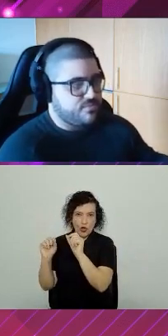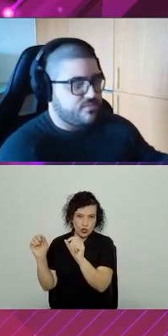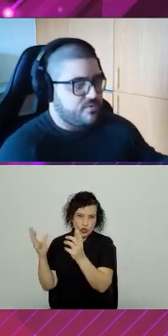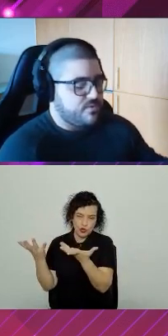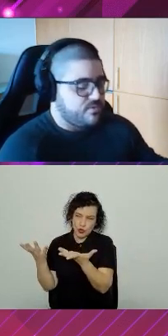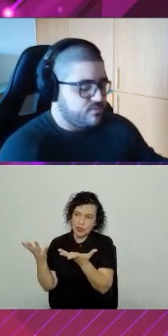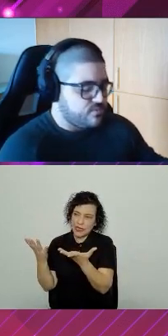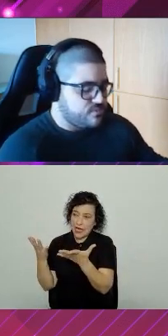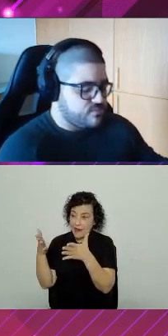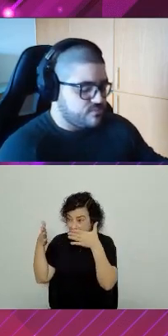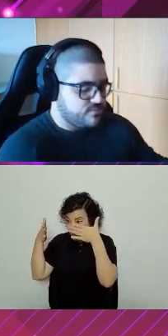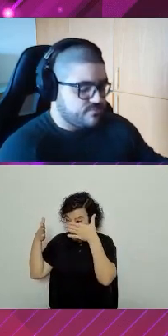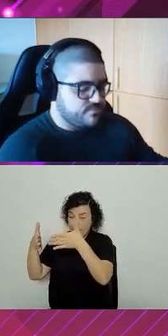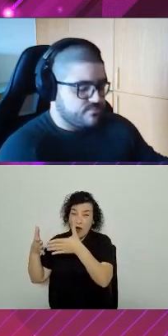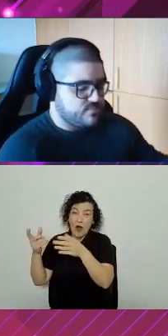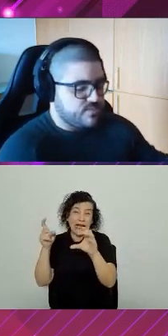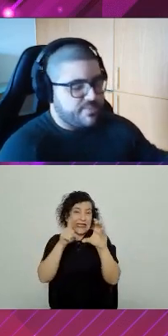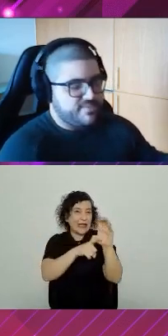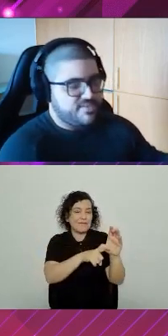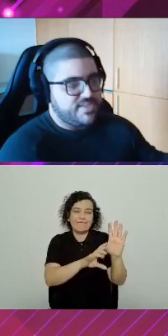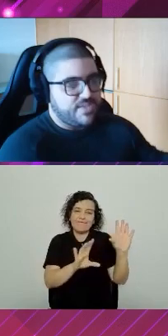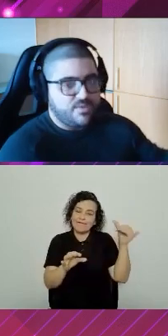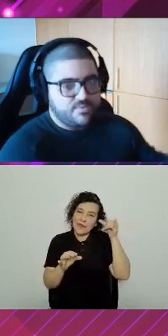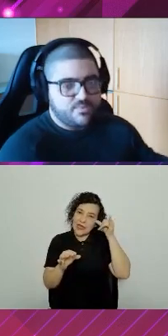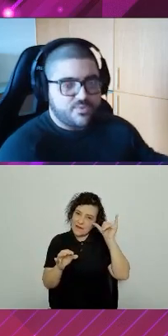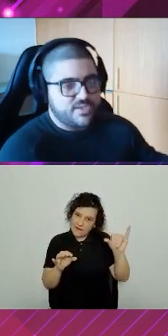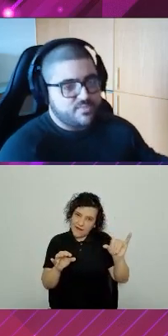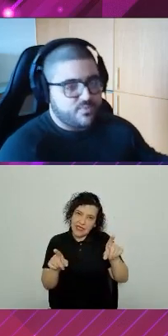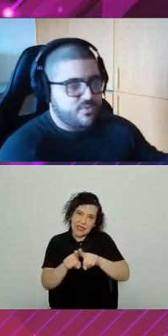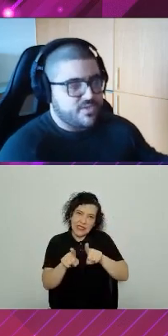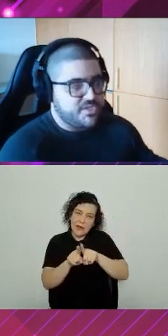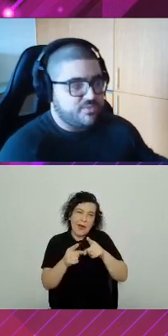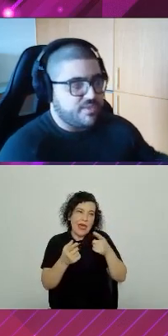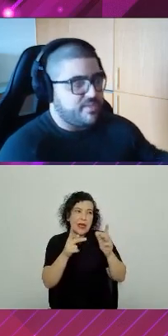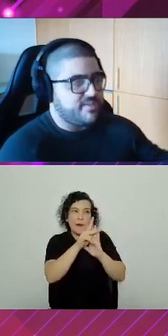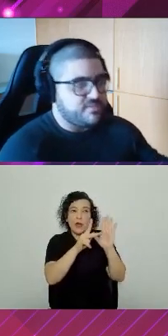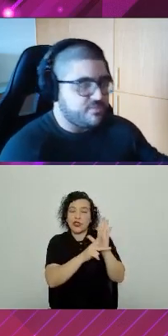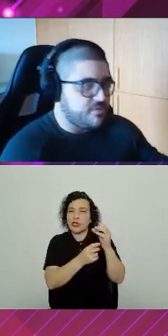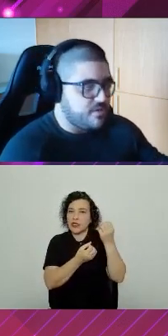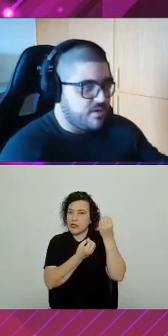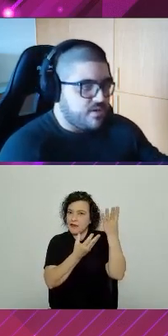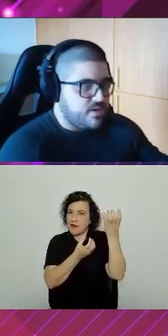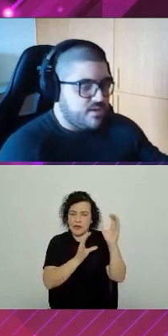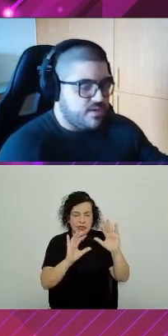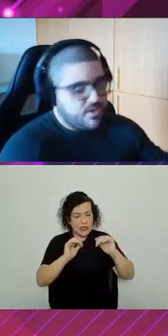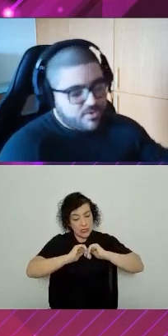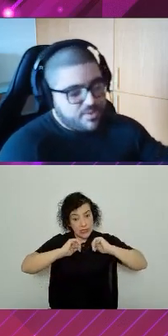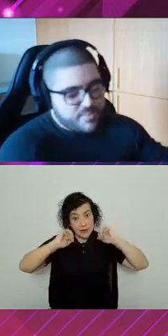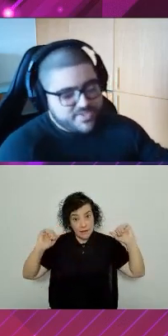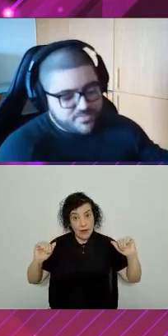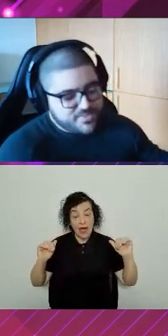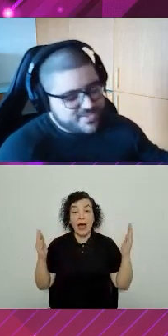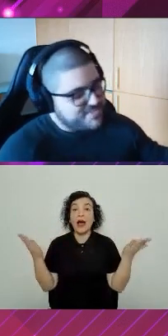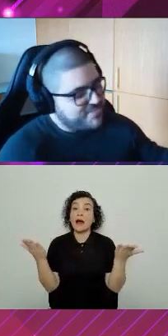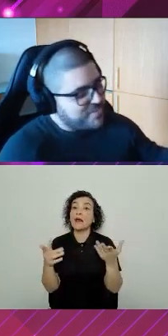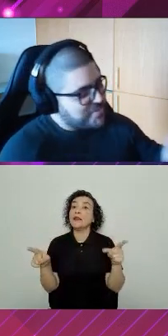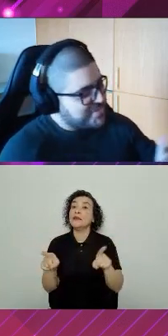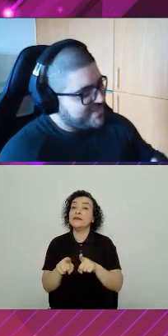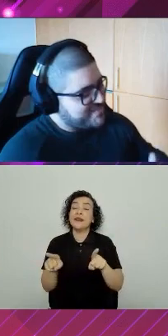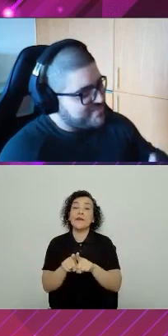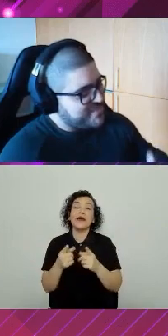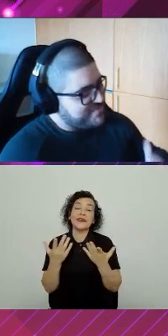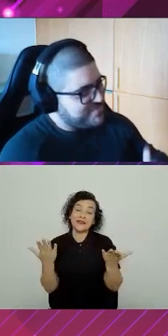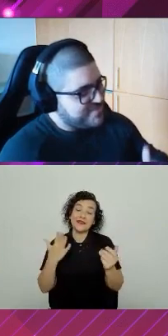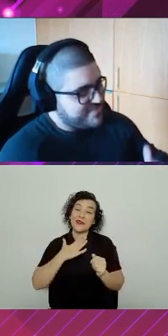dados de um projeto para o outro. A gente não tem mais isso. E agora uma parte que muita gente vai